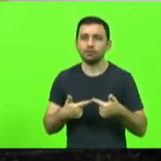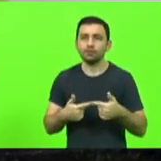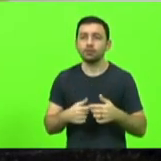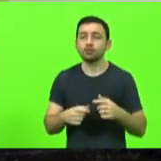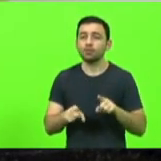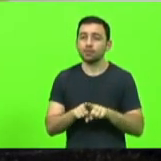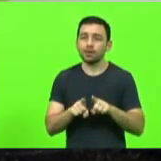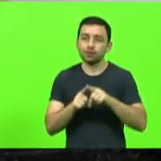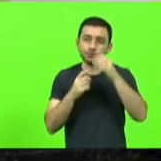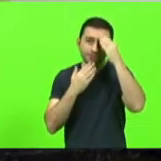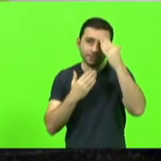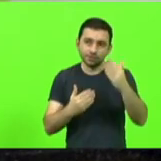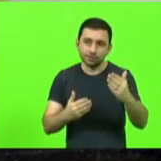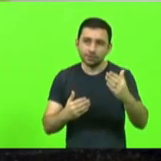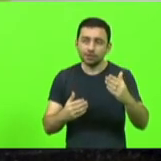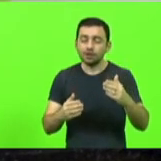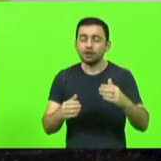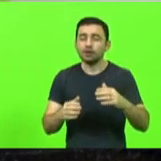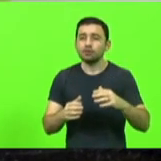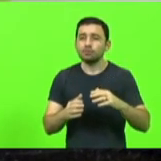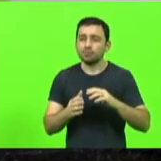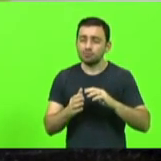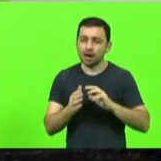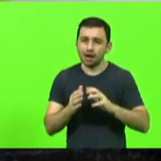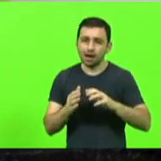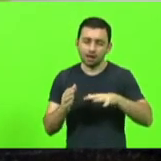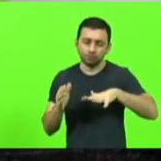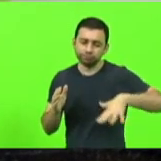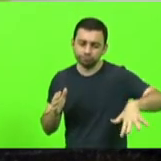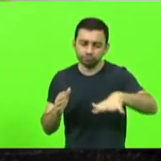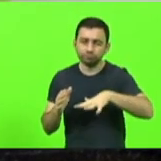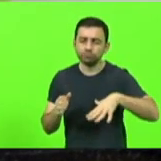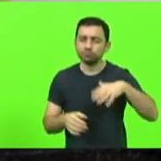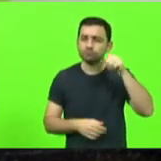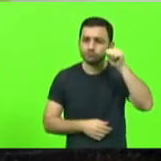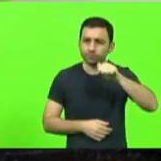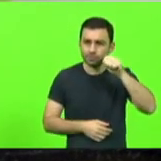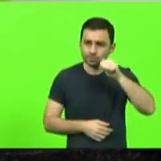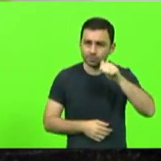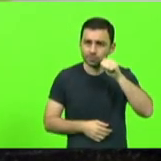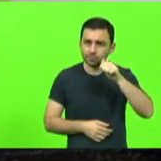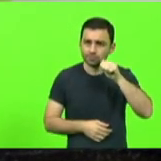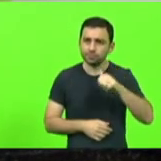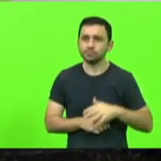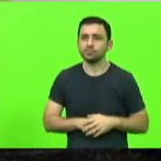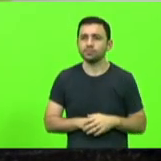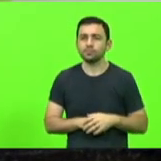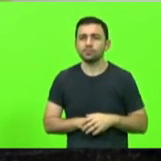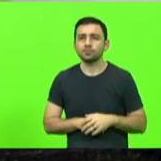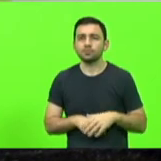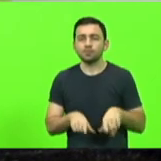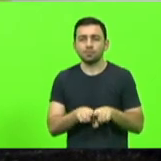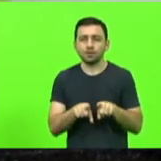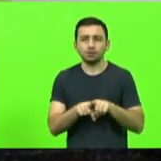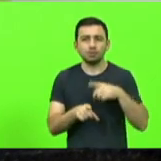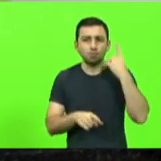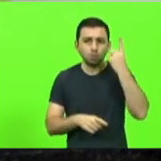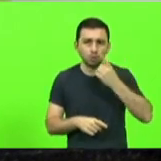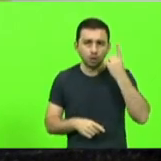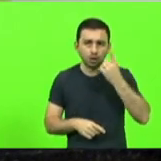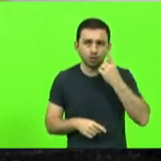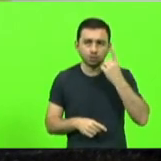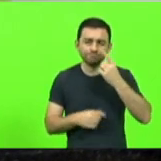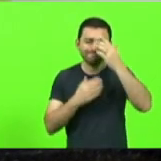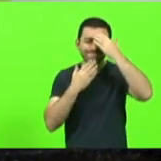agradecimento agradecimento à bancada feminina, a todos os deputados e o nosso